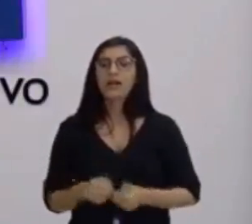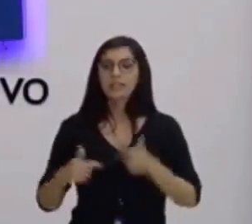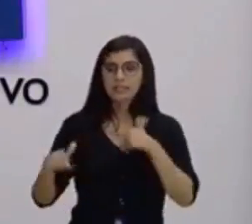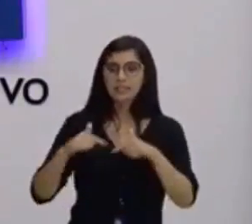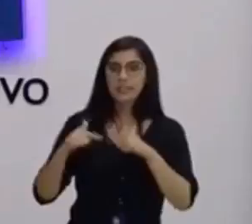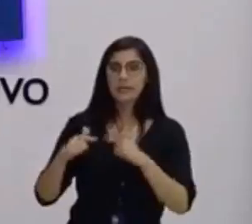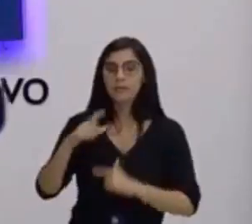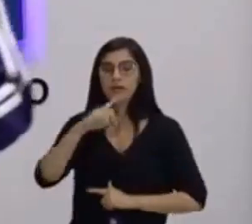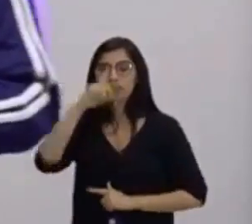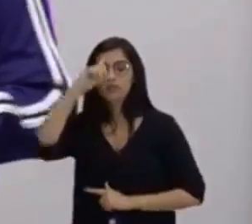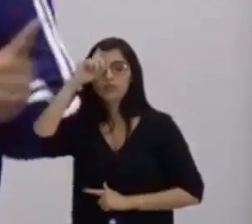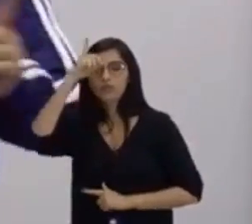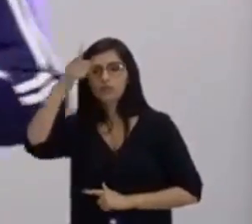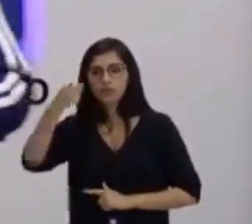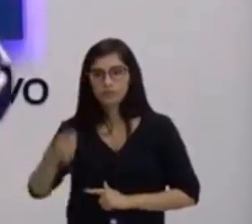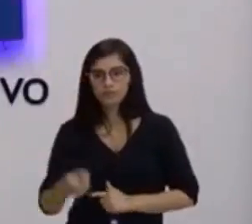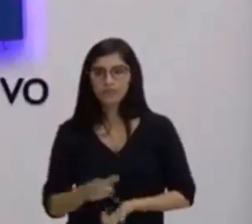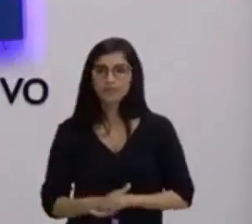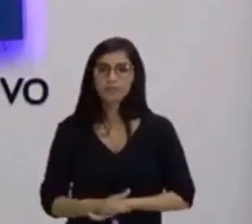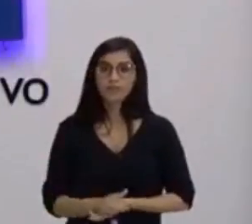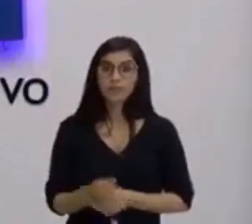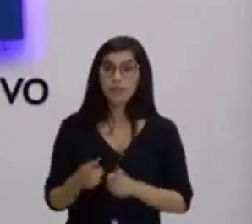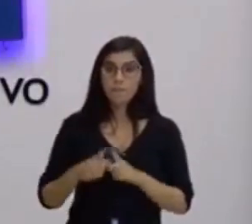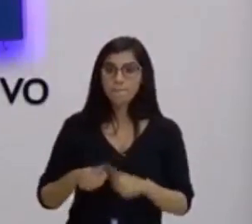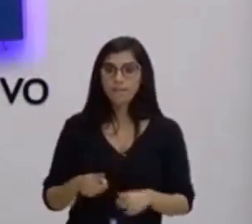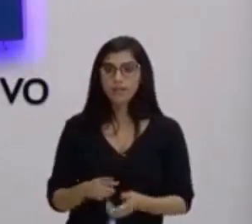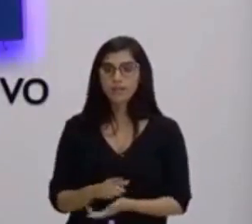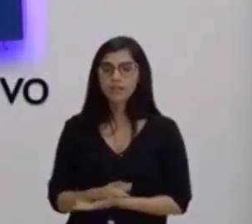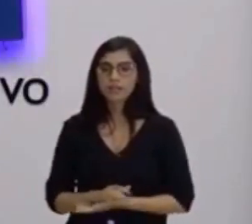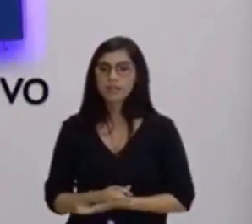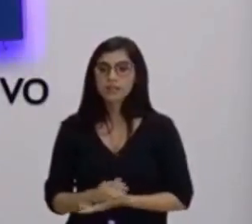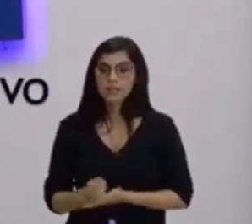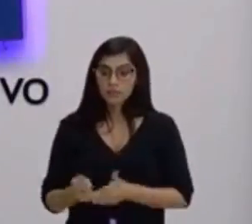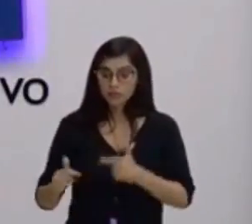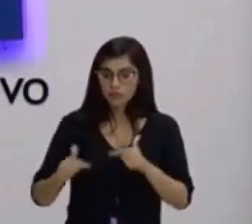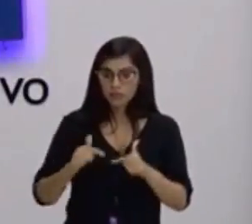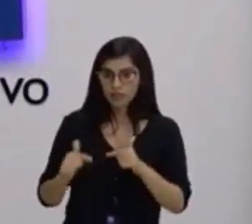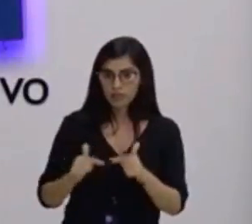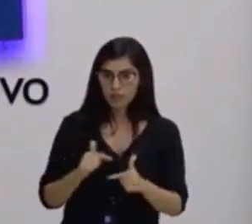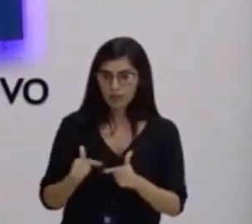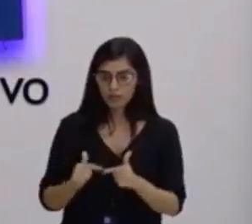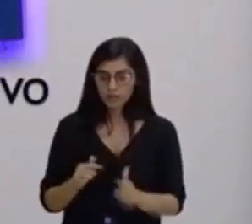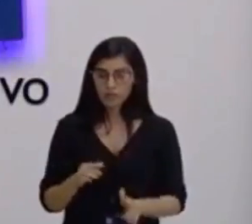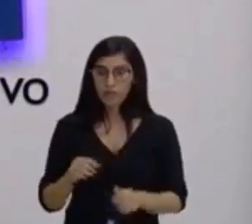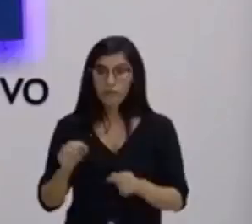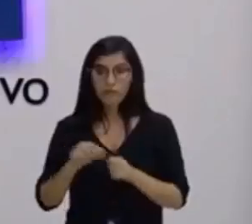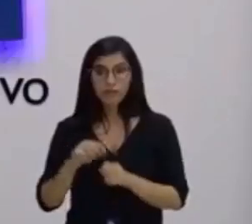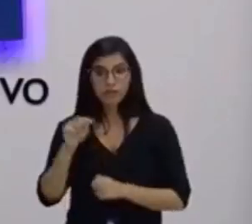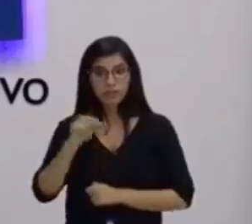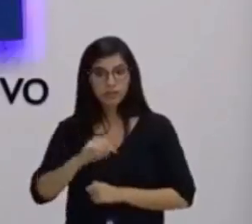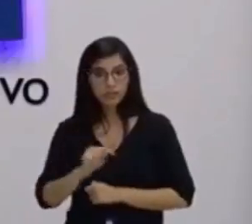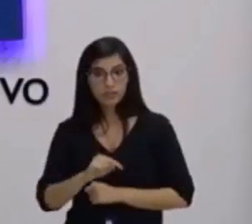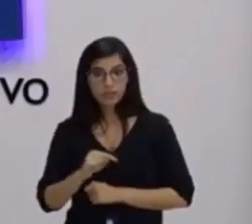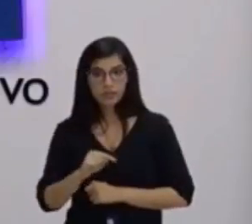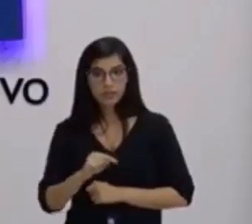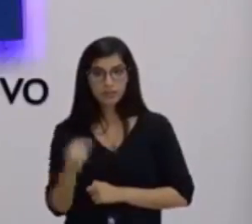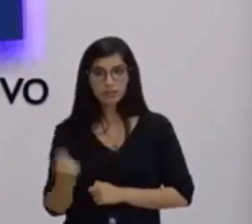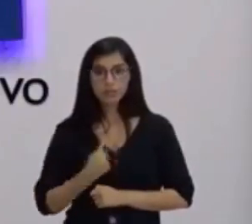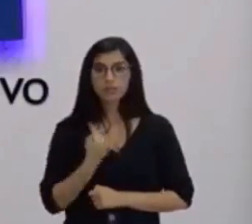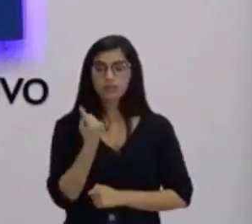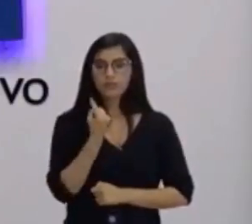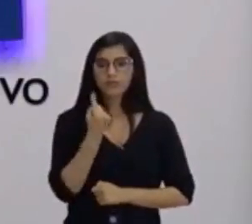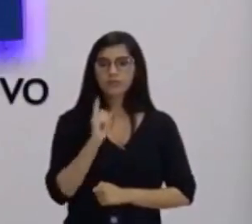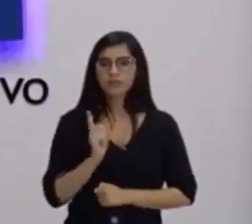só, o que é interessante. Nenhuma das atividades que eu fiz aqui foi exclusiva de uma capacidade física.